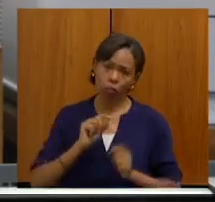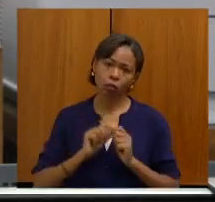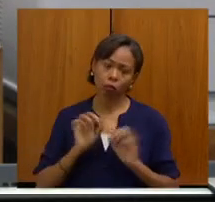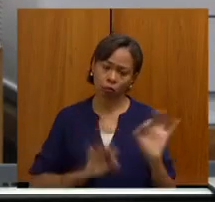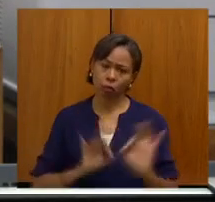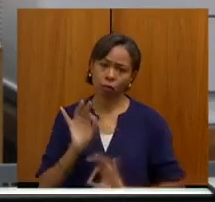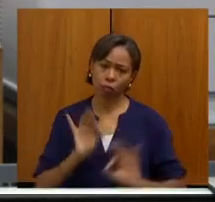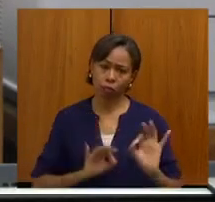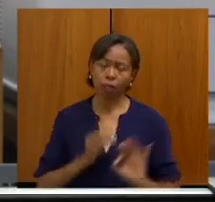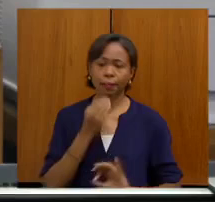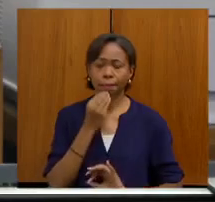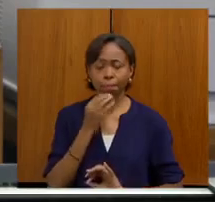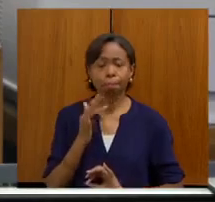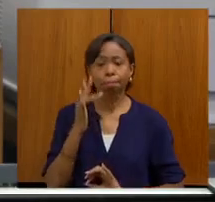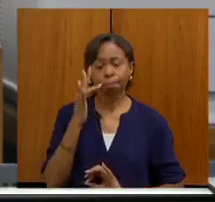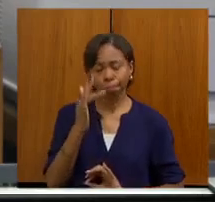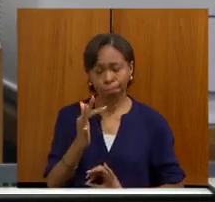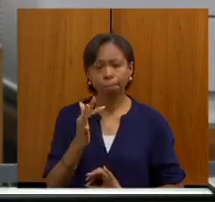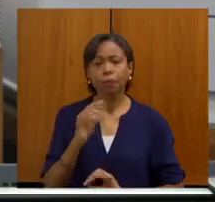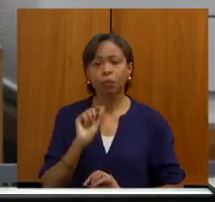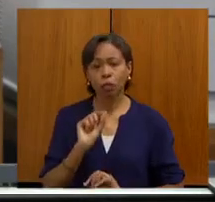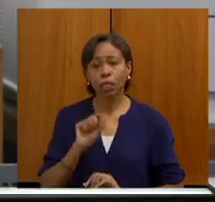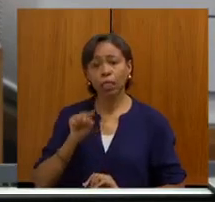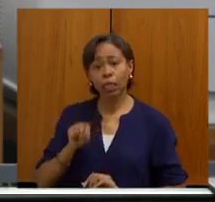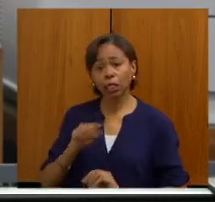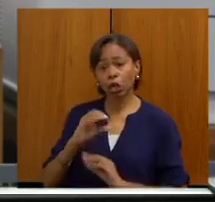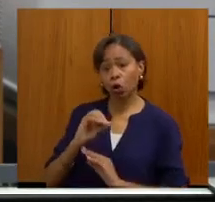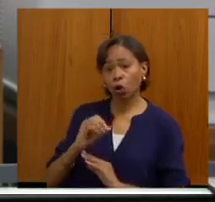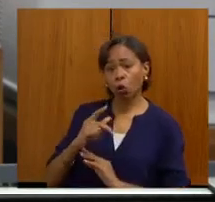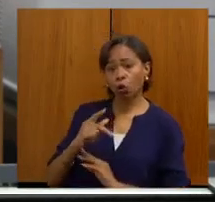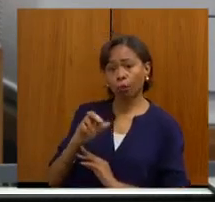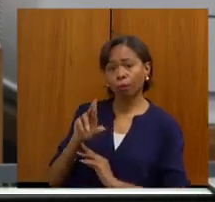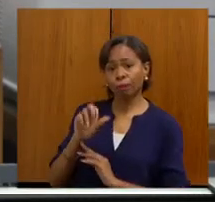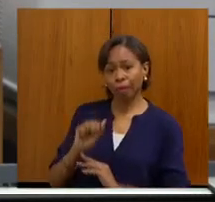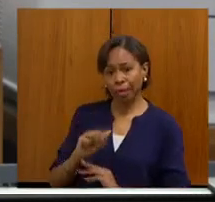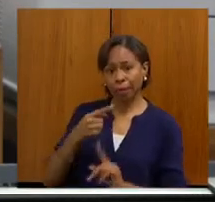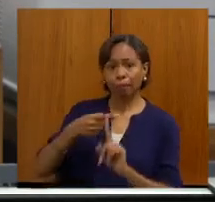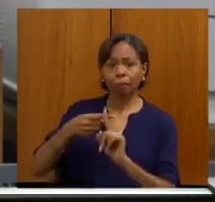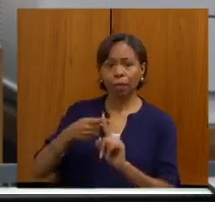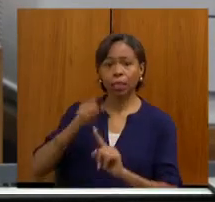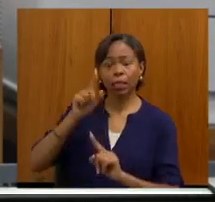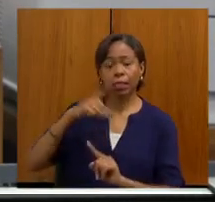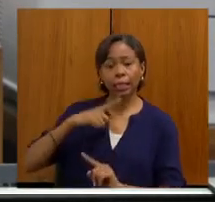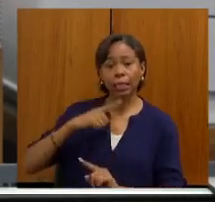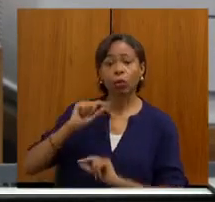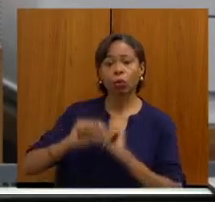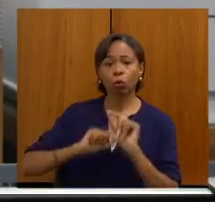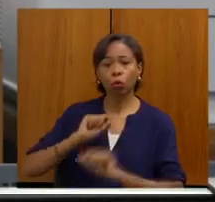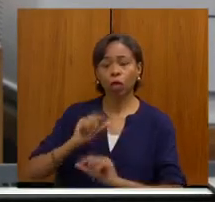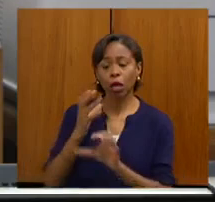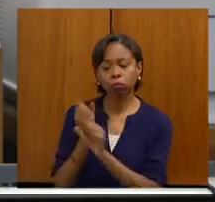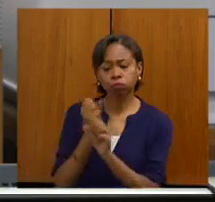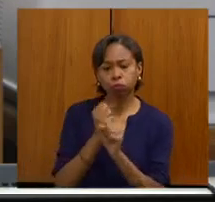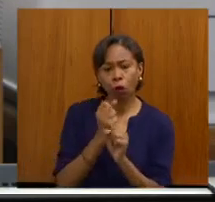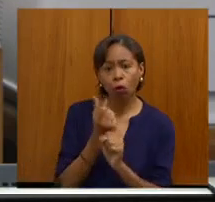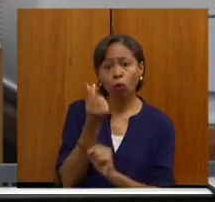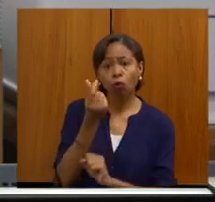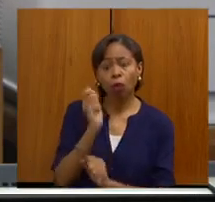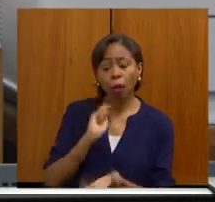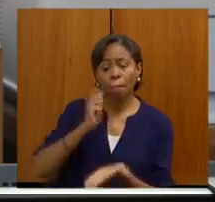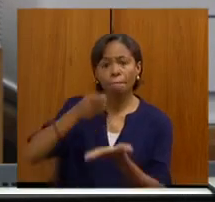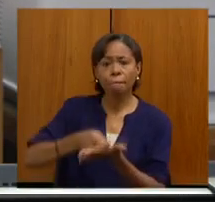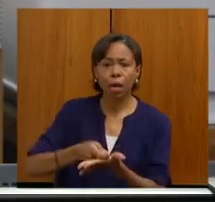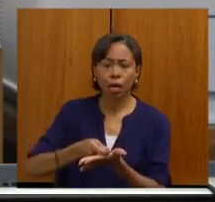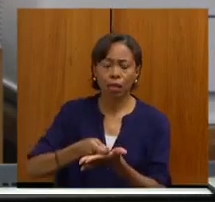relacionada ao Opera Mais, ter uma tabela que paga o suficiente para que os